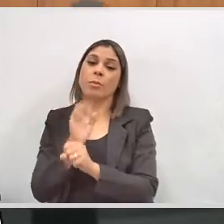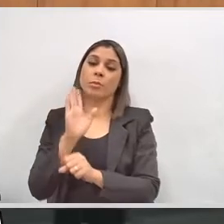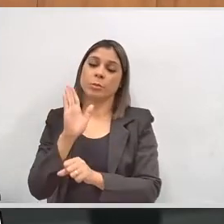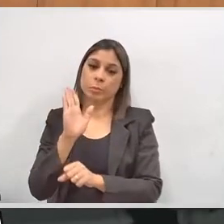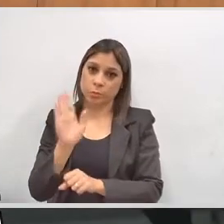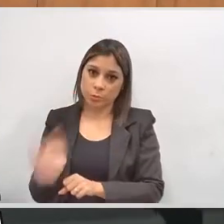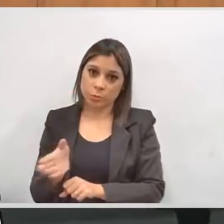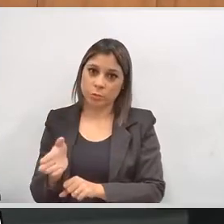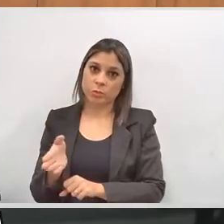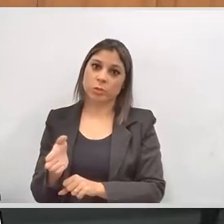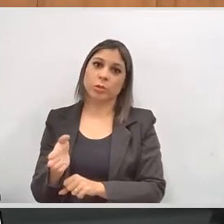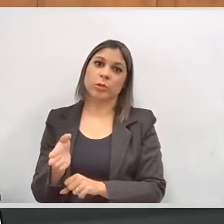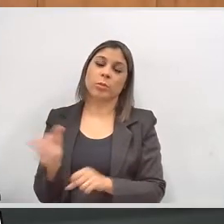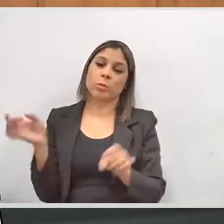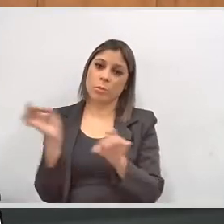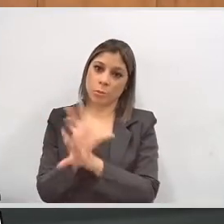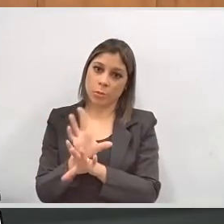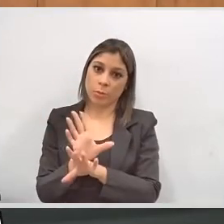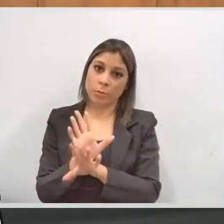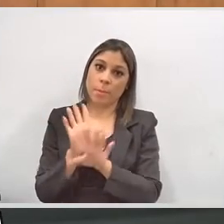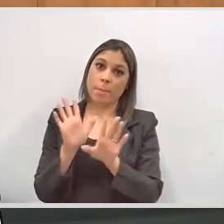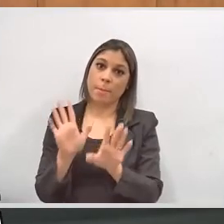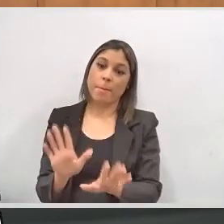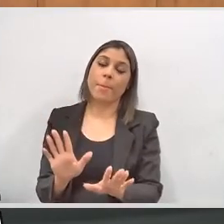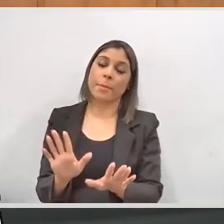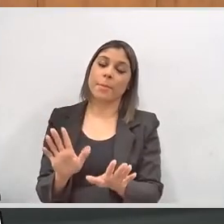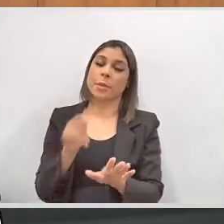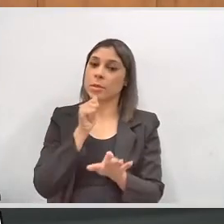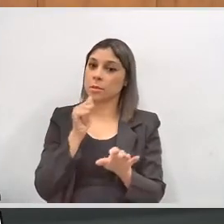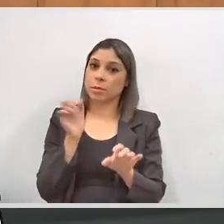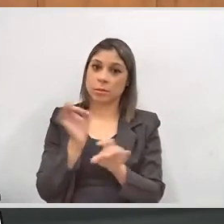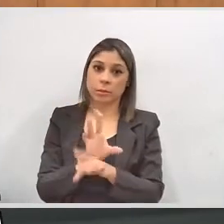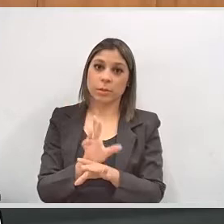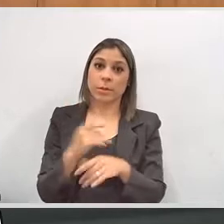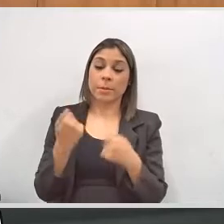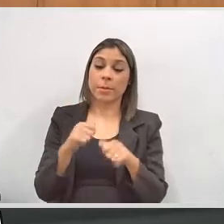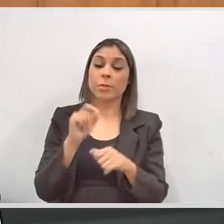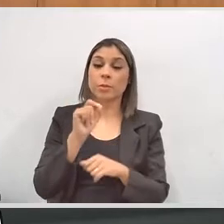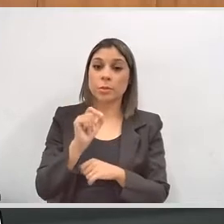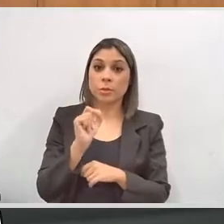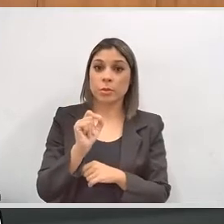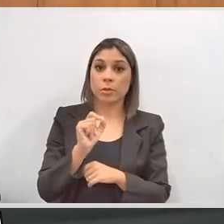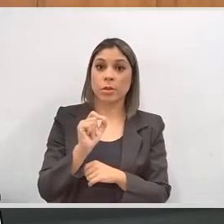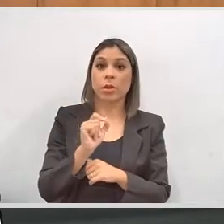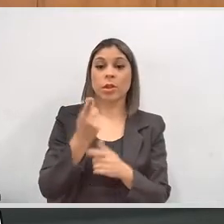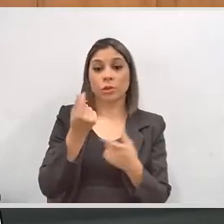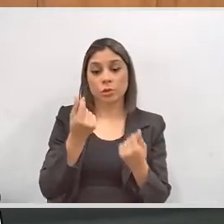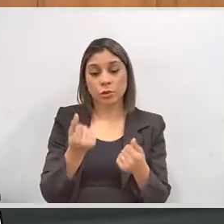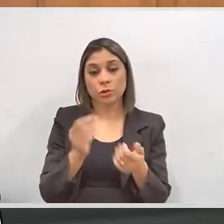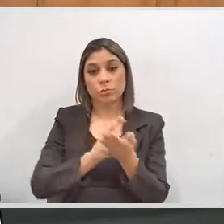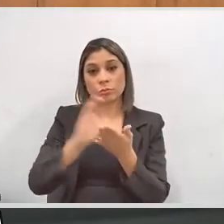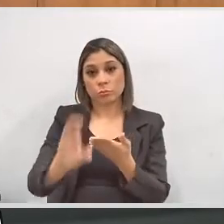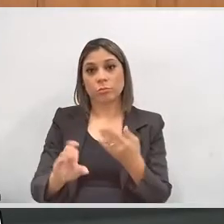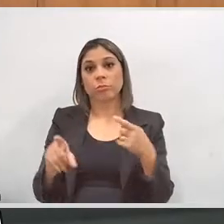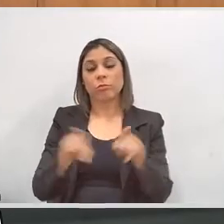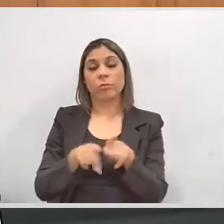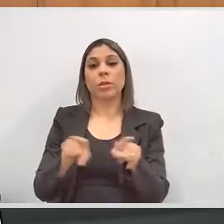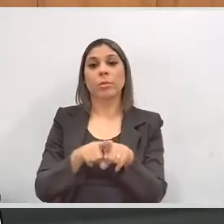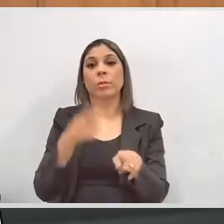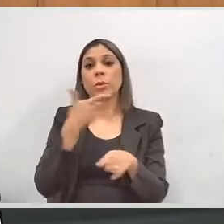atendemos, mas que ainda não foram licitadas e que, então, aguardam a licitação e o recurso.